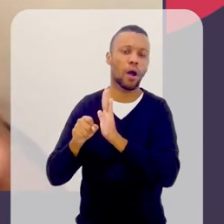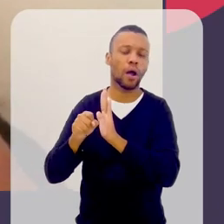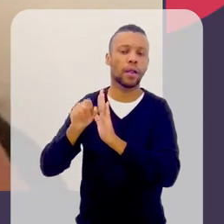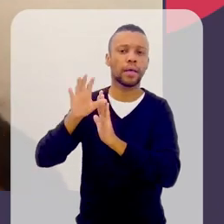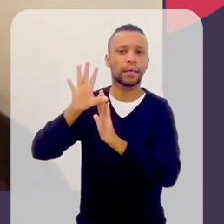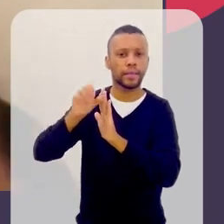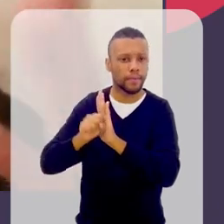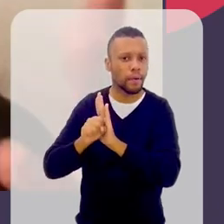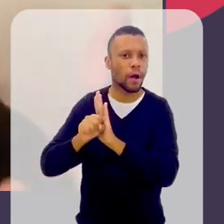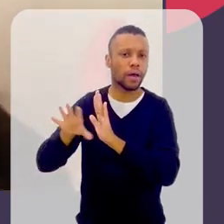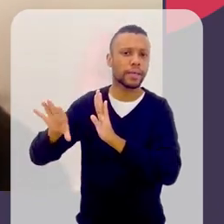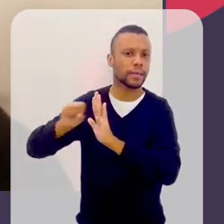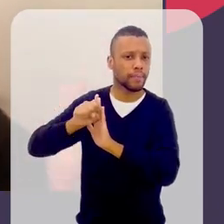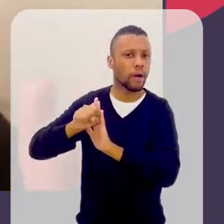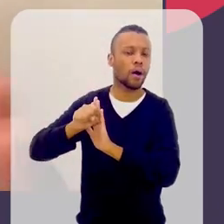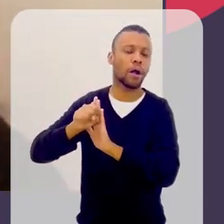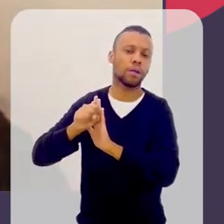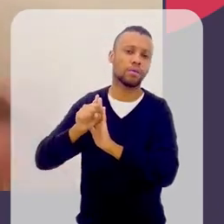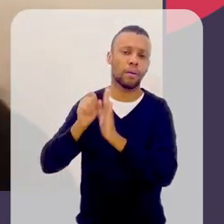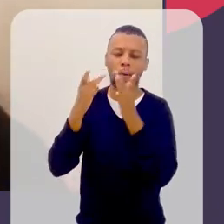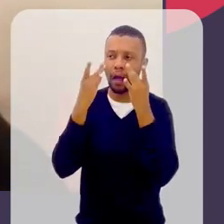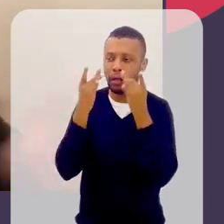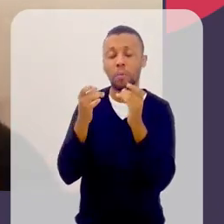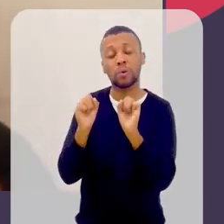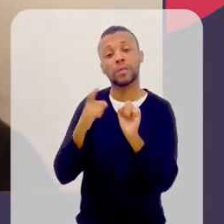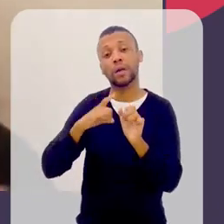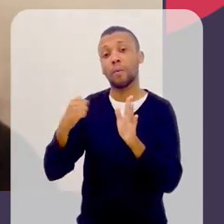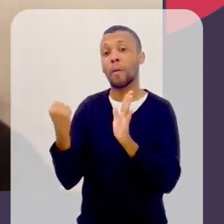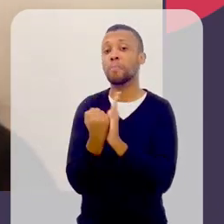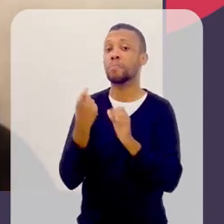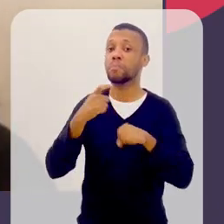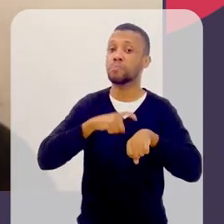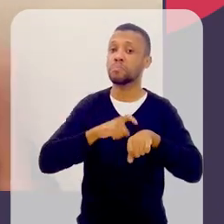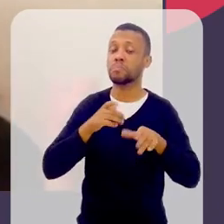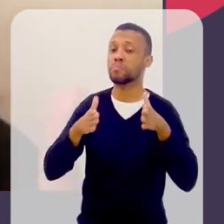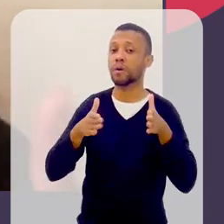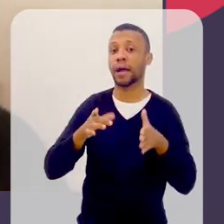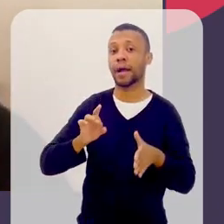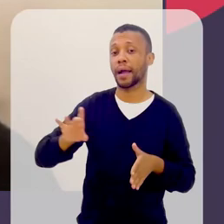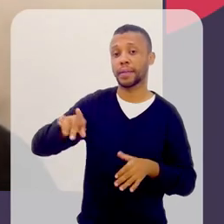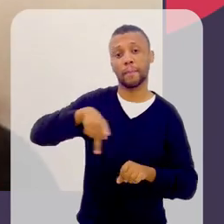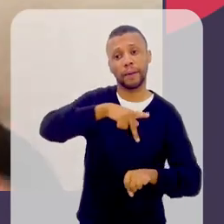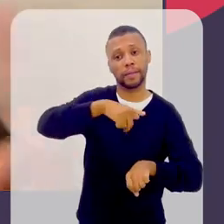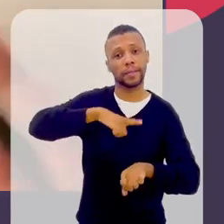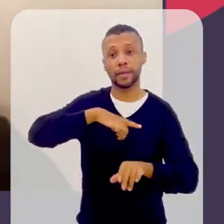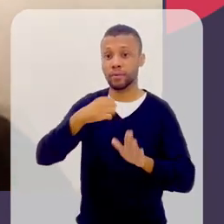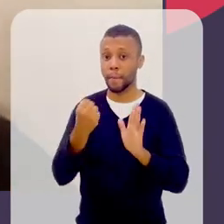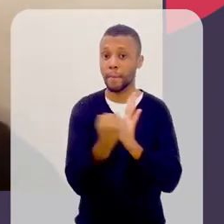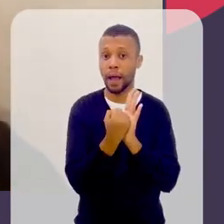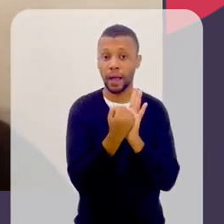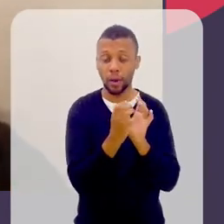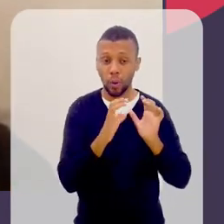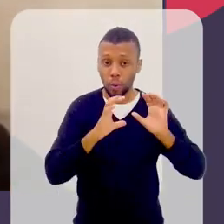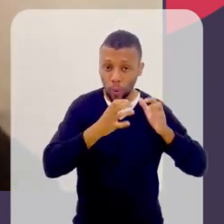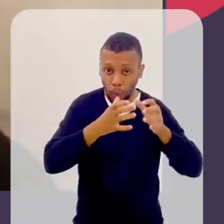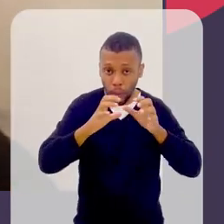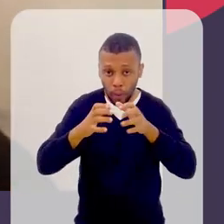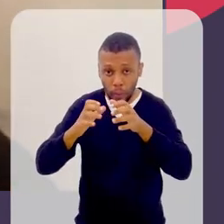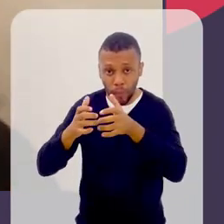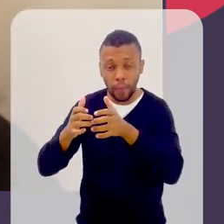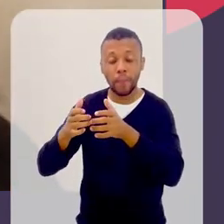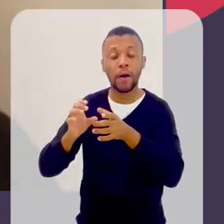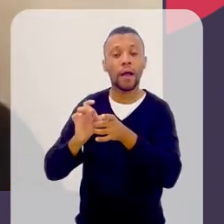atenção. Poderia ter outro marco? Poderia. Cada país tem o seu marco? Tem. Cada grupo é complexo, né?